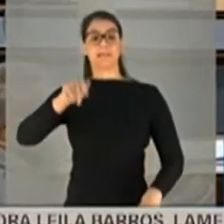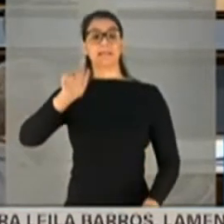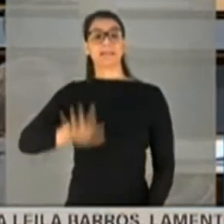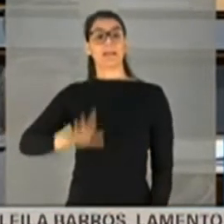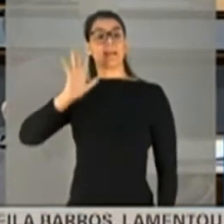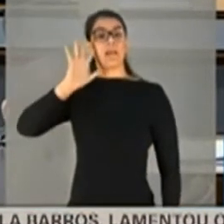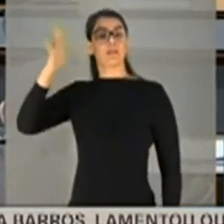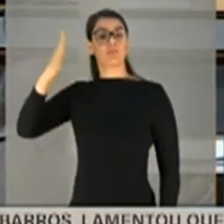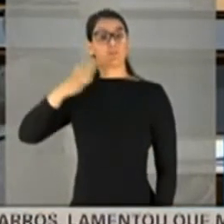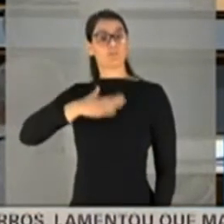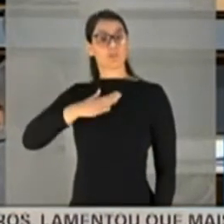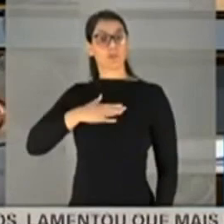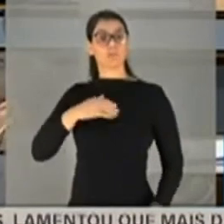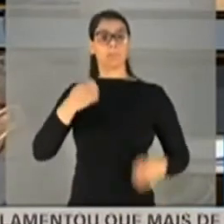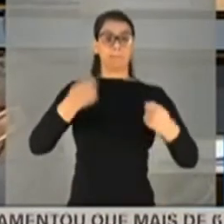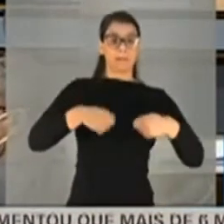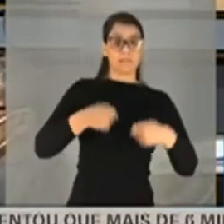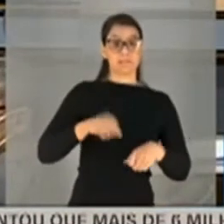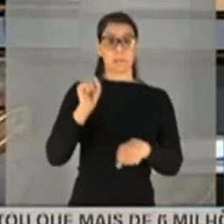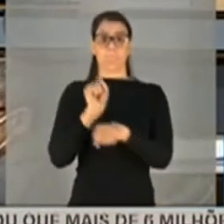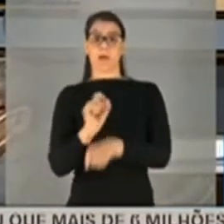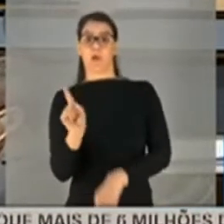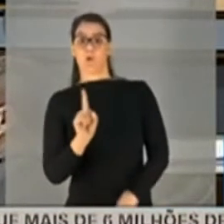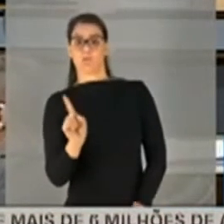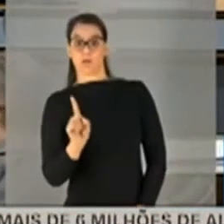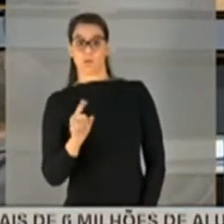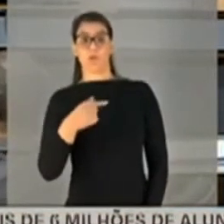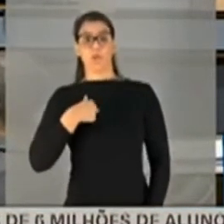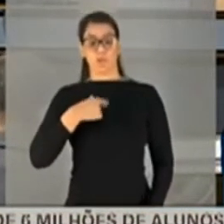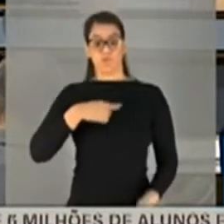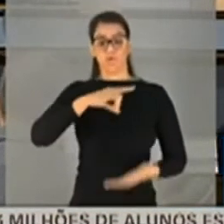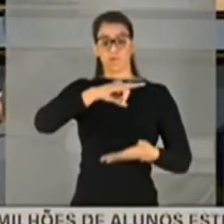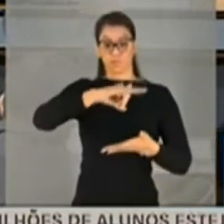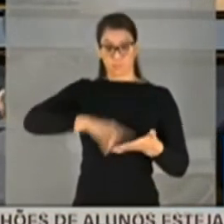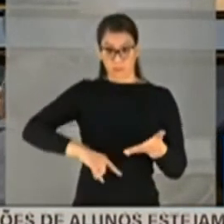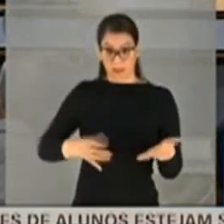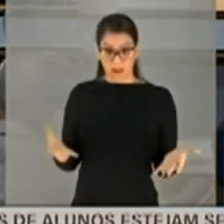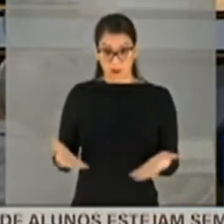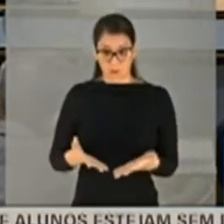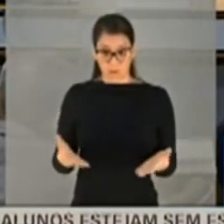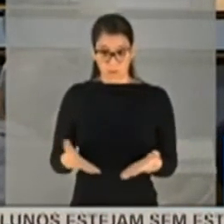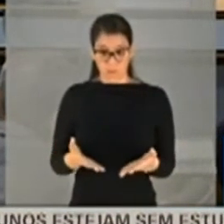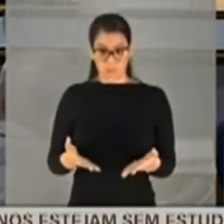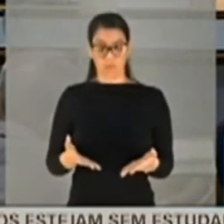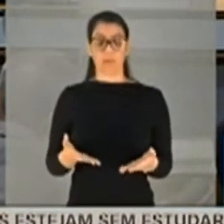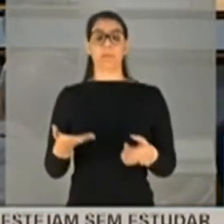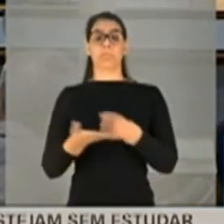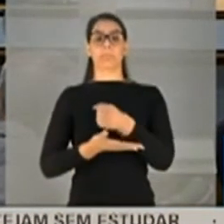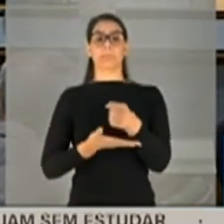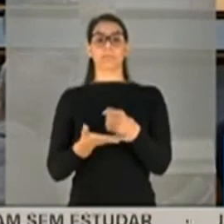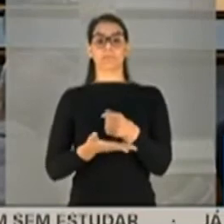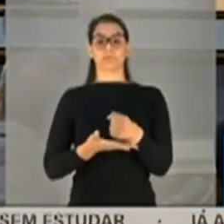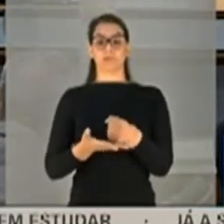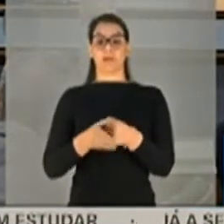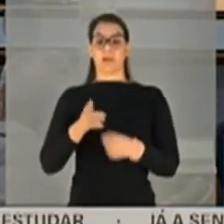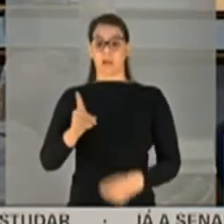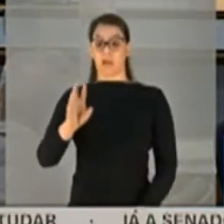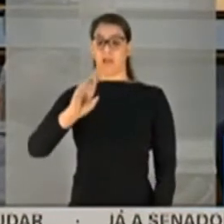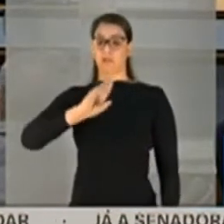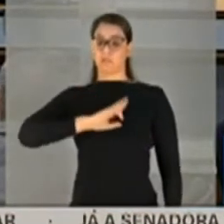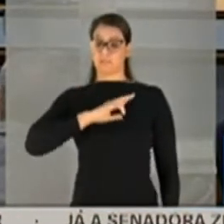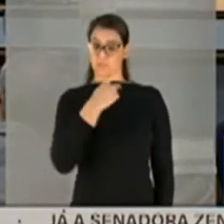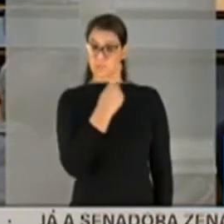sou eu, se preciso ou não parar. Vou fazer o embargo de declaração agora, baseado nessa resposta,